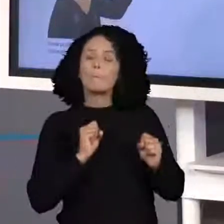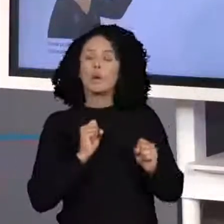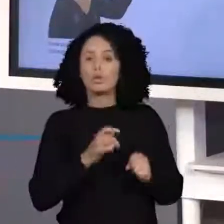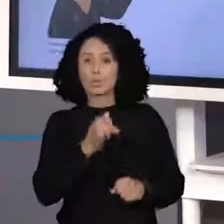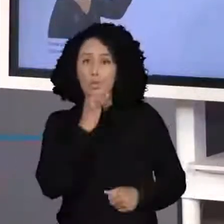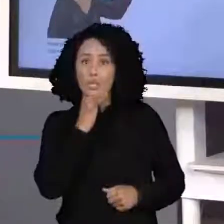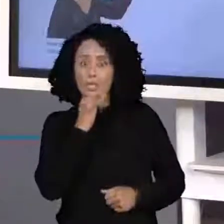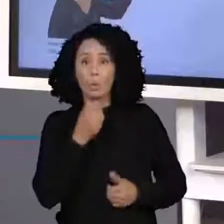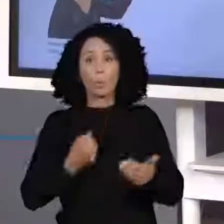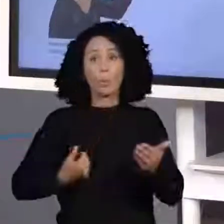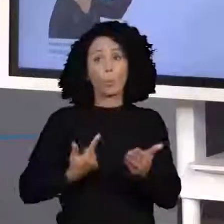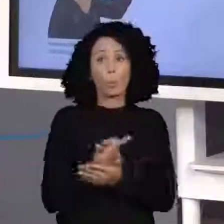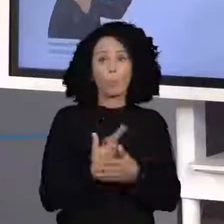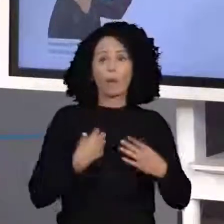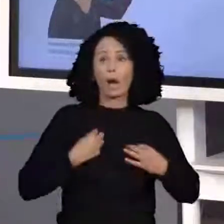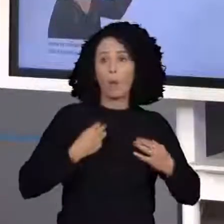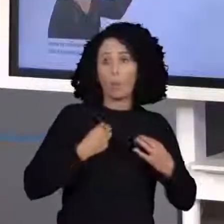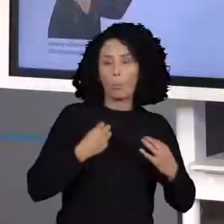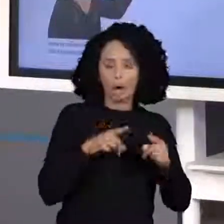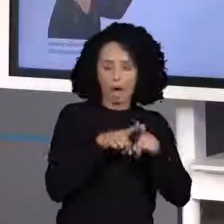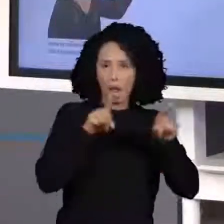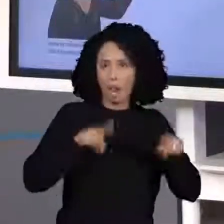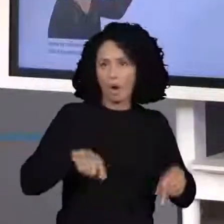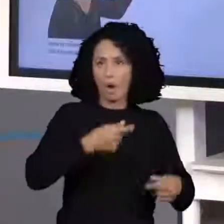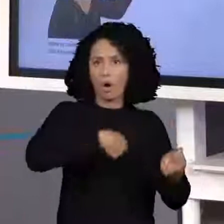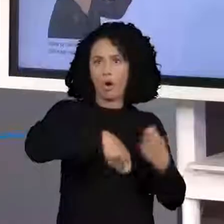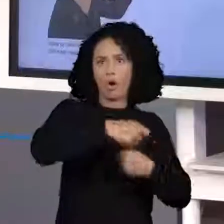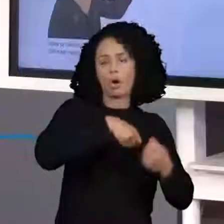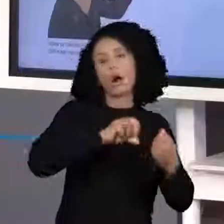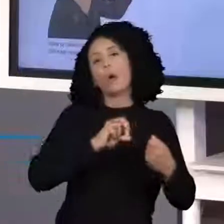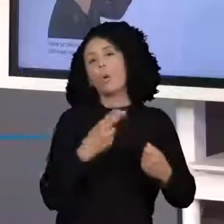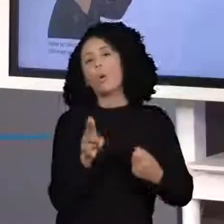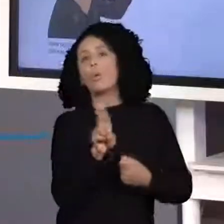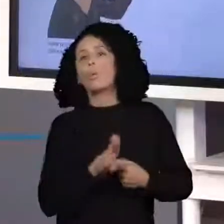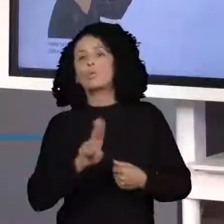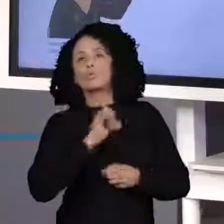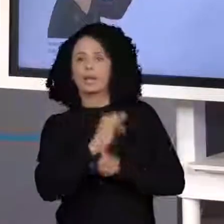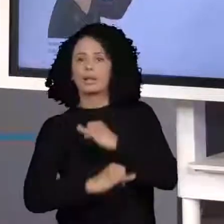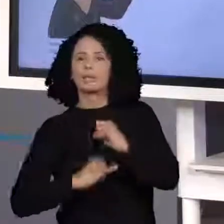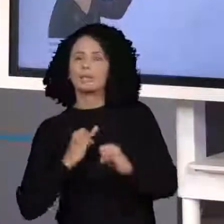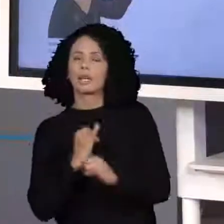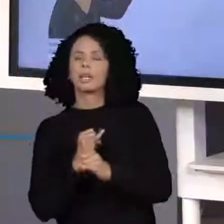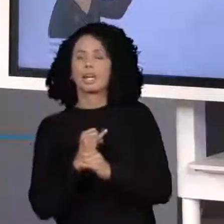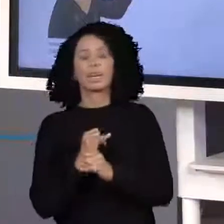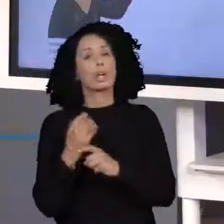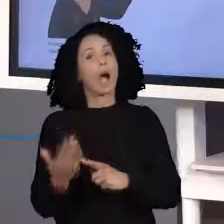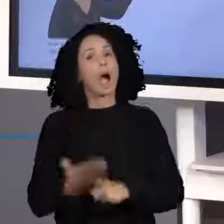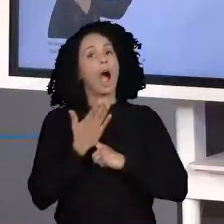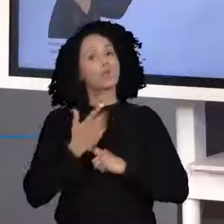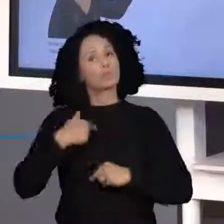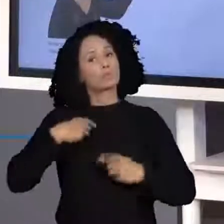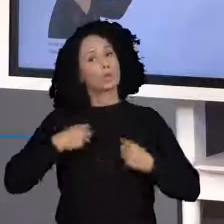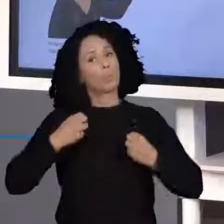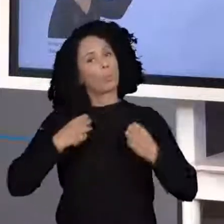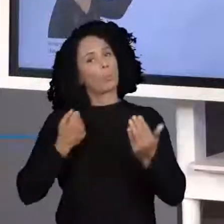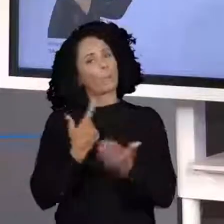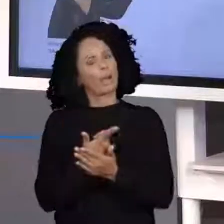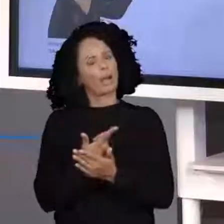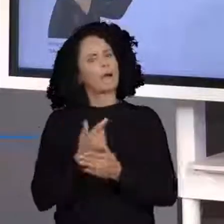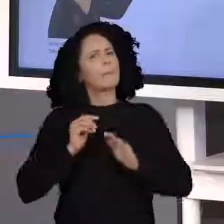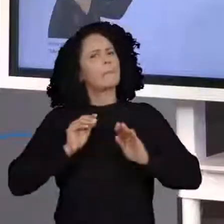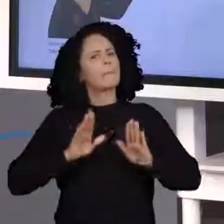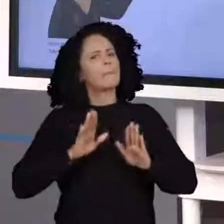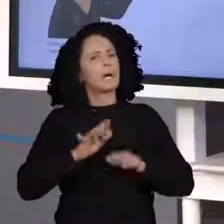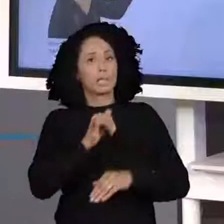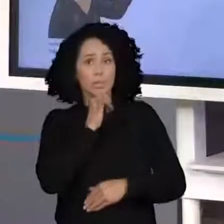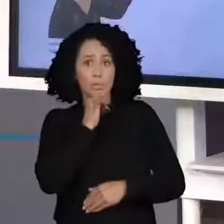como aí utilizando a internet aí para me auxiliar nessa compra. Mas, 500 anos atrás,